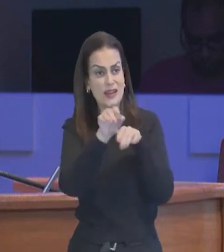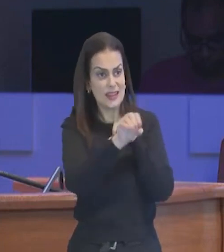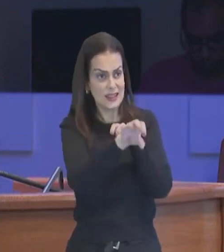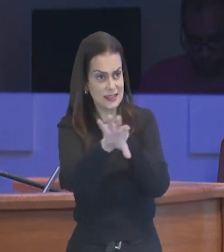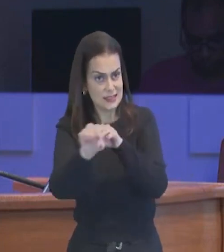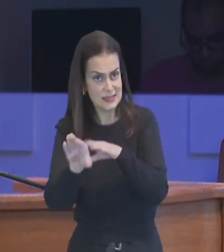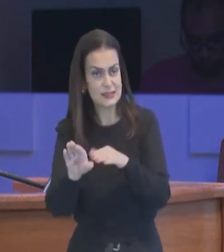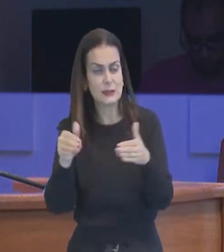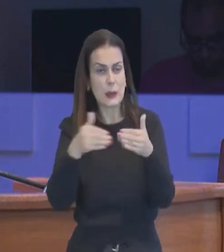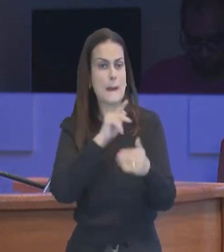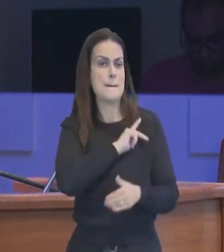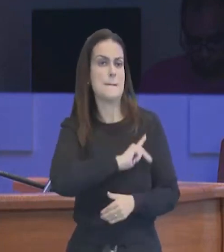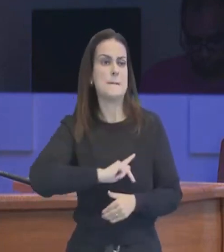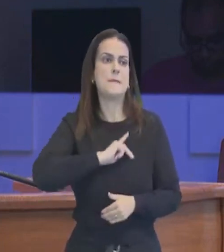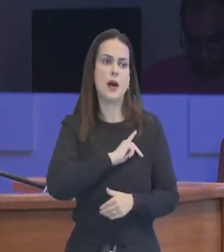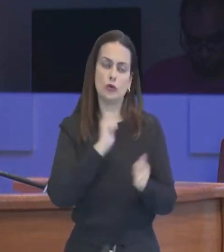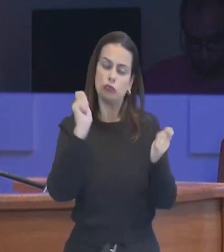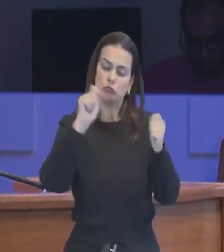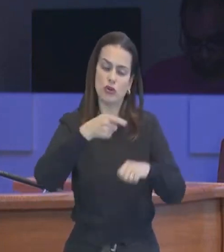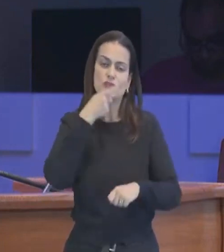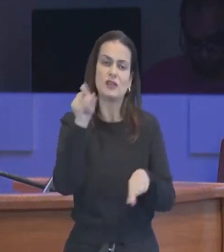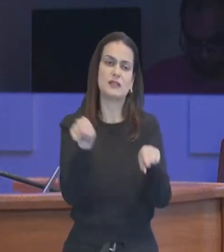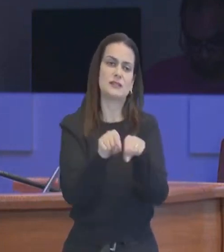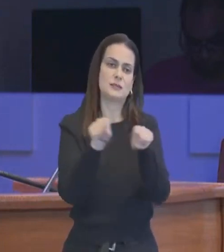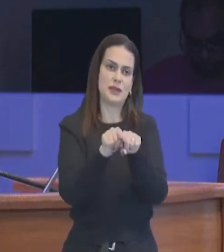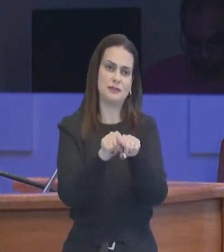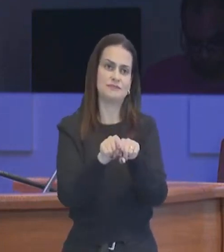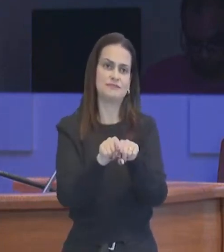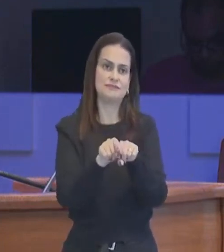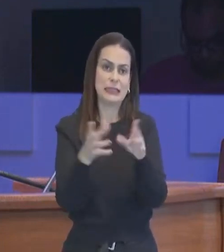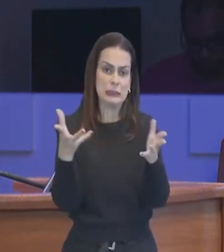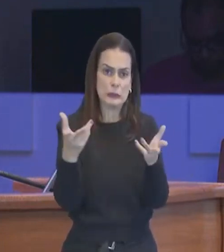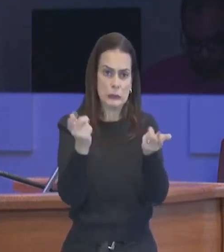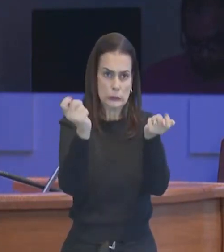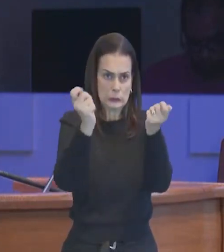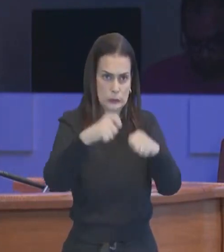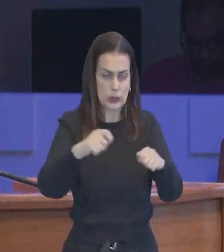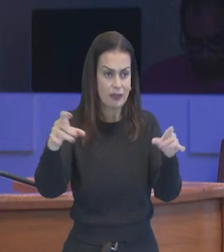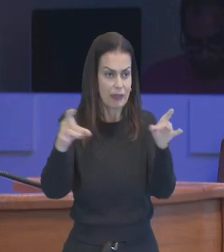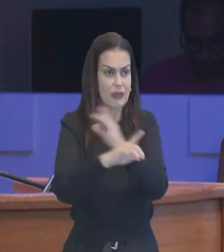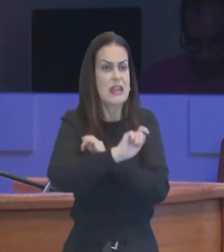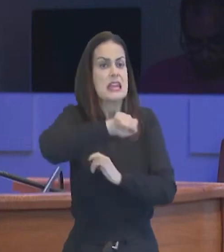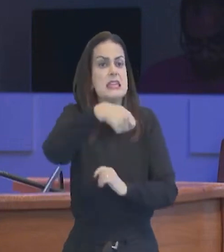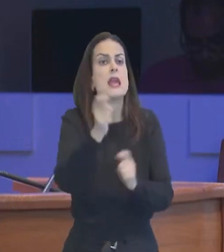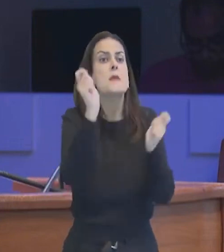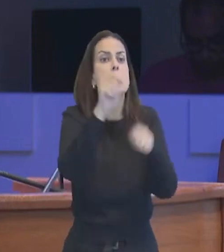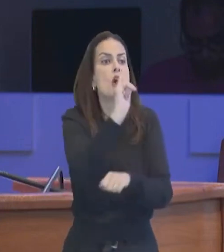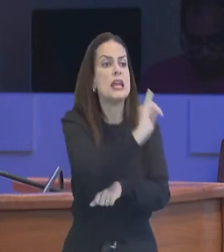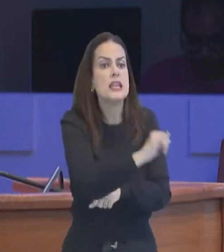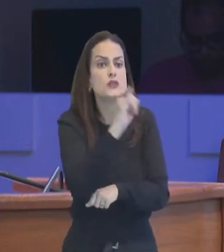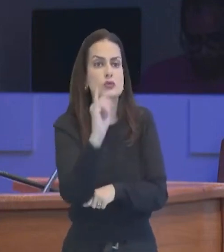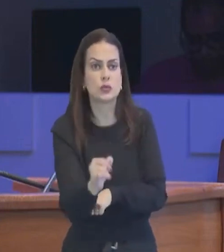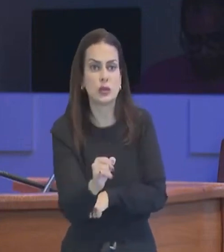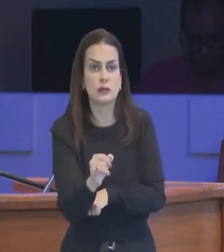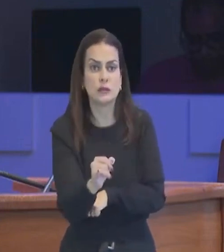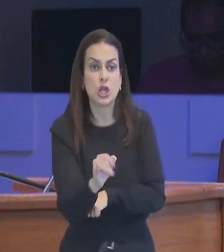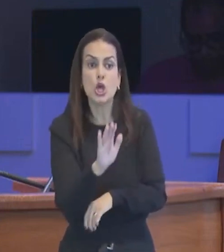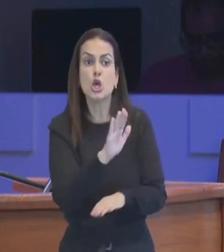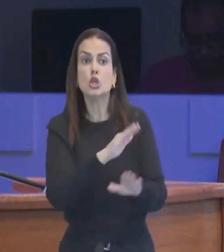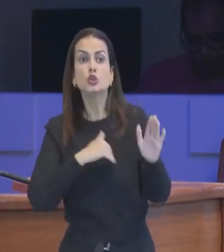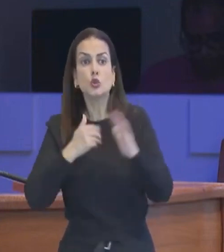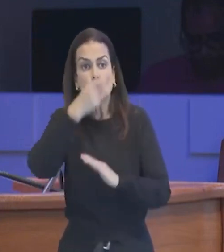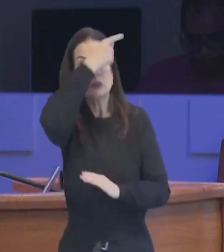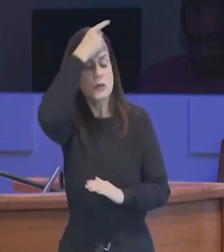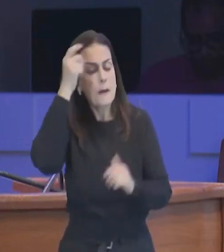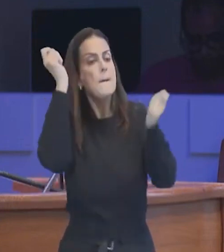próprio apóstolo Paulo, qualificação, para instruir, para a gente concluir, quem pode instruir, todos em tese, poderiam